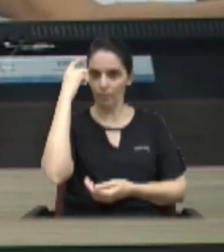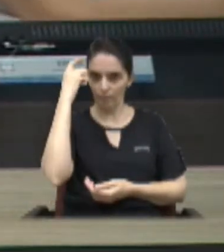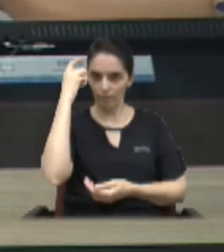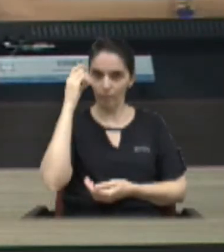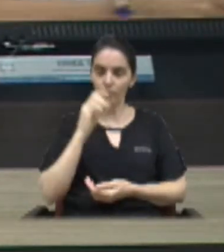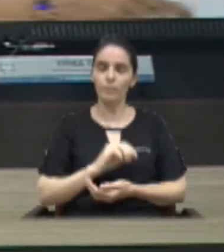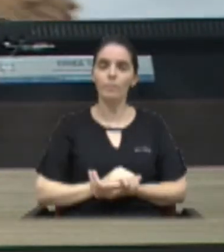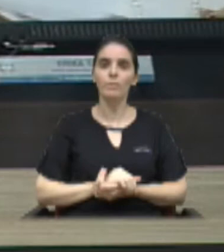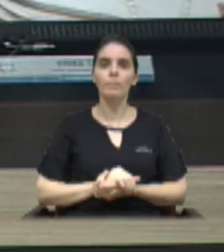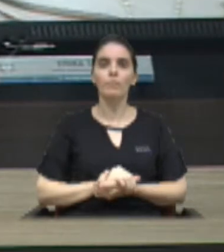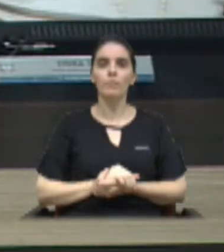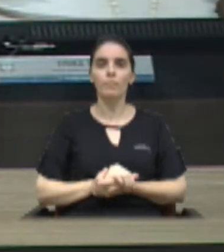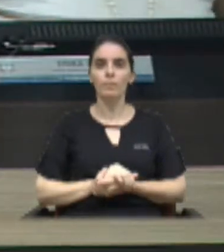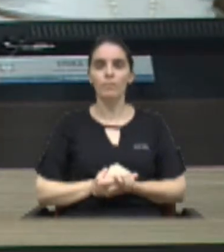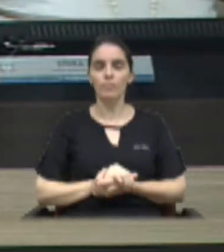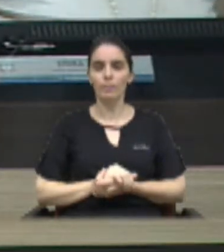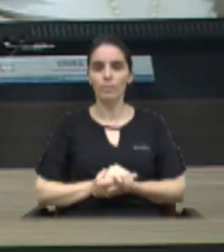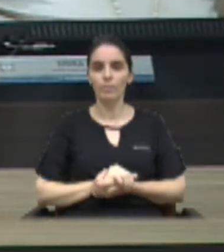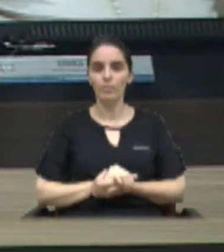Rodrigues Costa